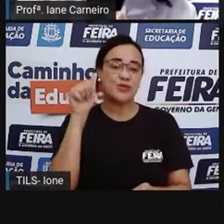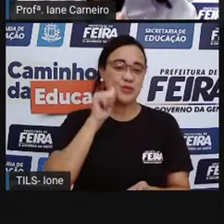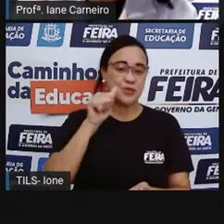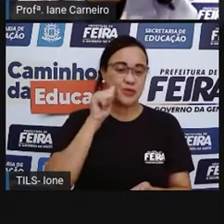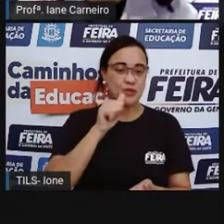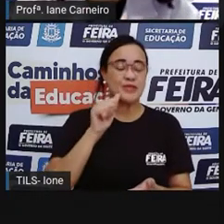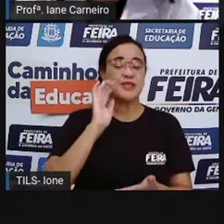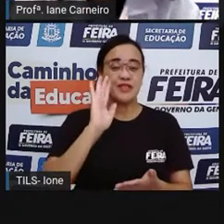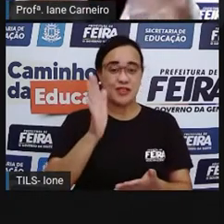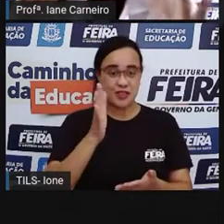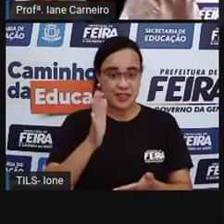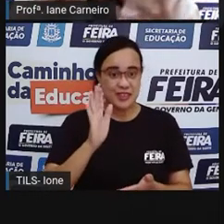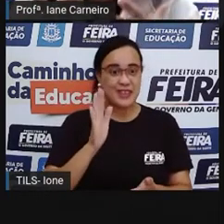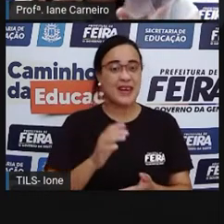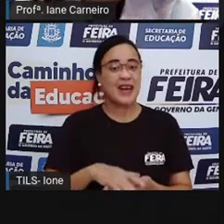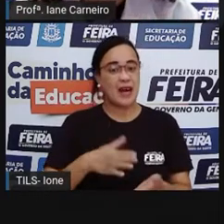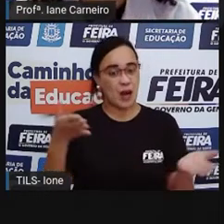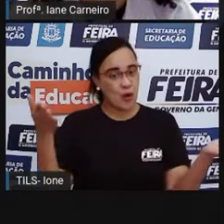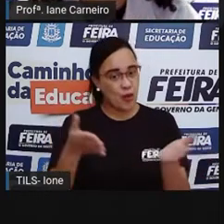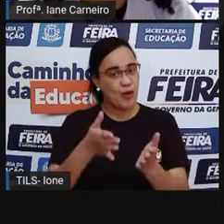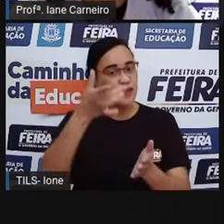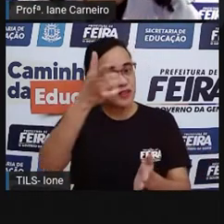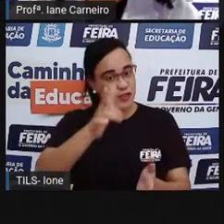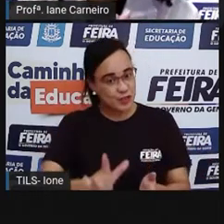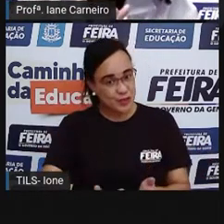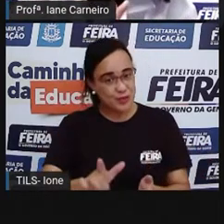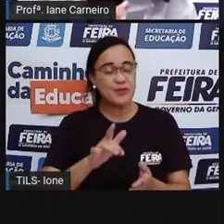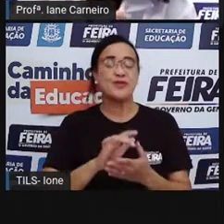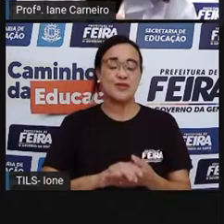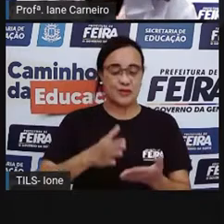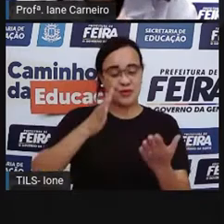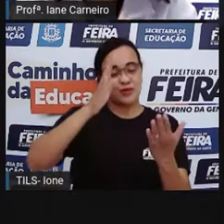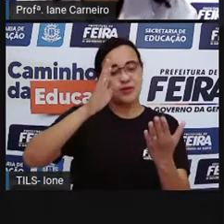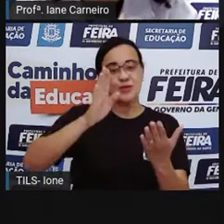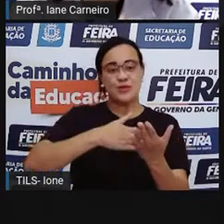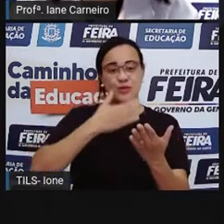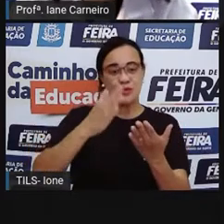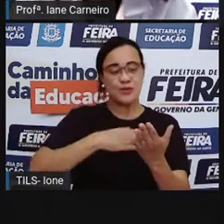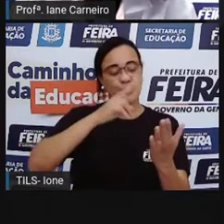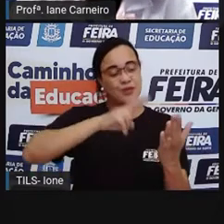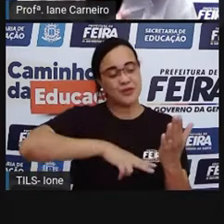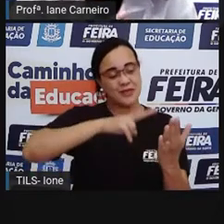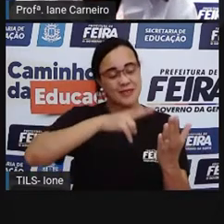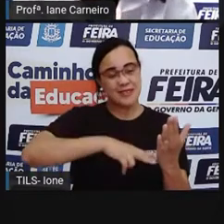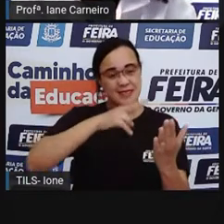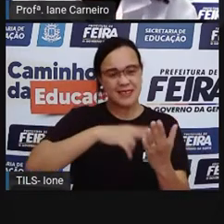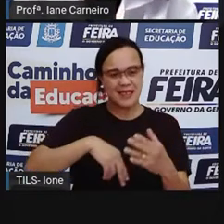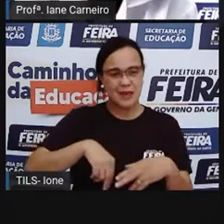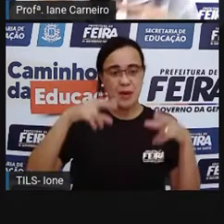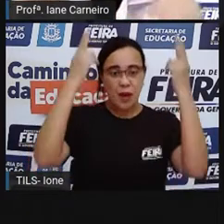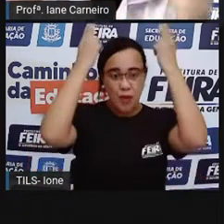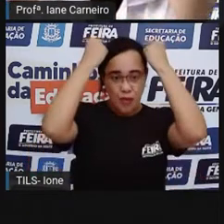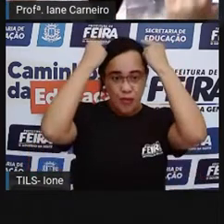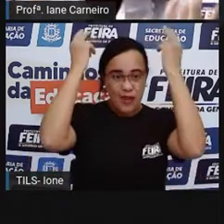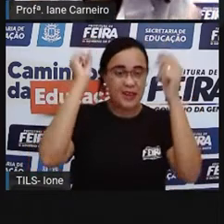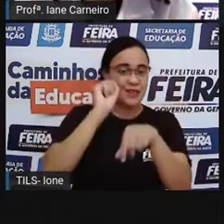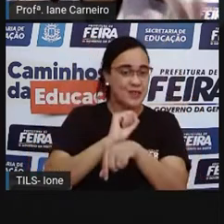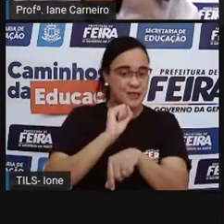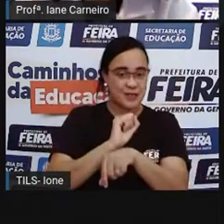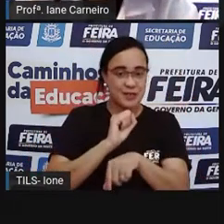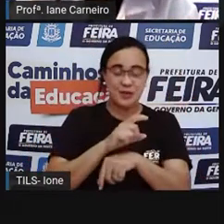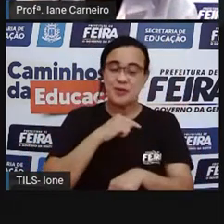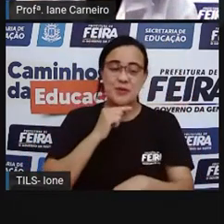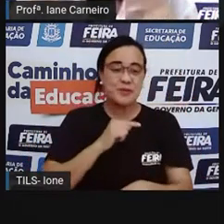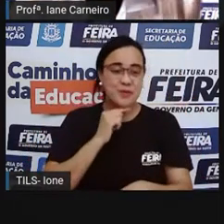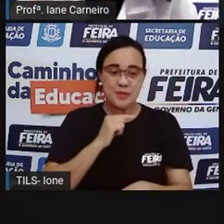uma obra dela. É aquela mesma autora que a gente leu do livro do Coelhinho, que não sabia esperar, lembra? Então, é mais um livro